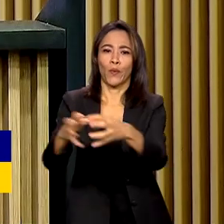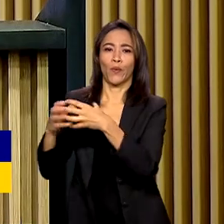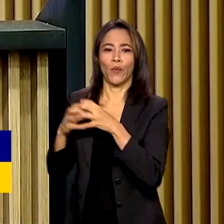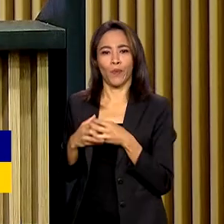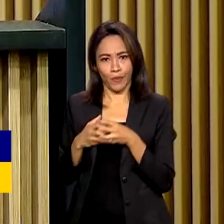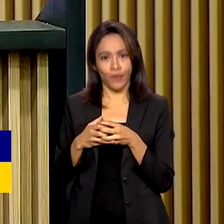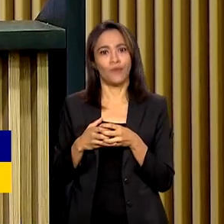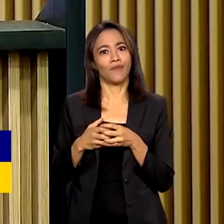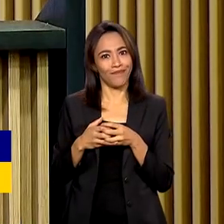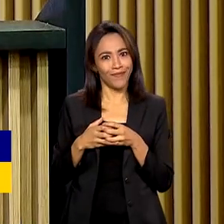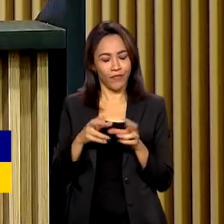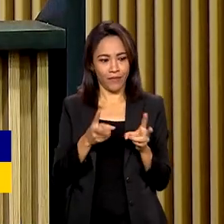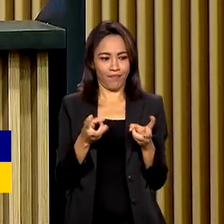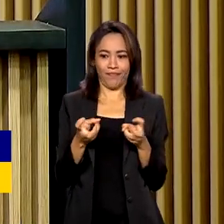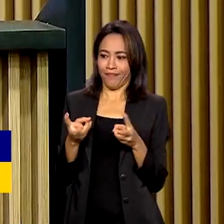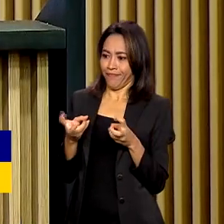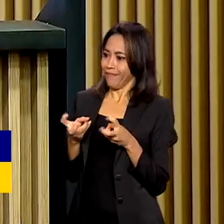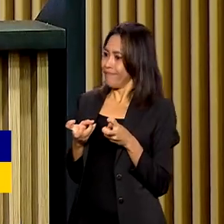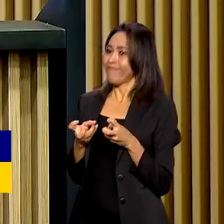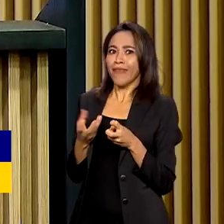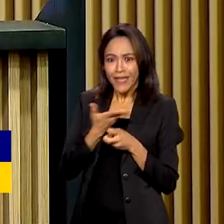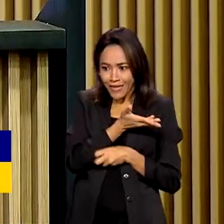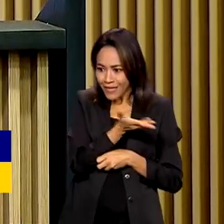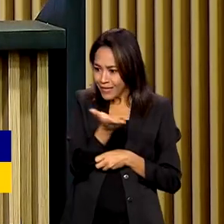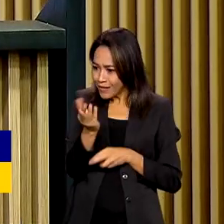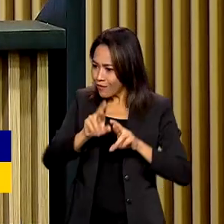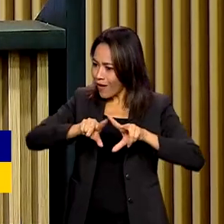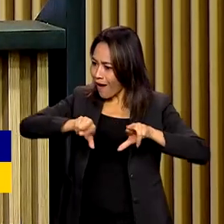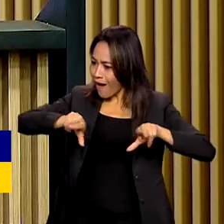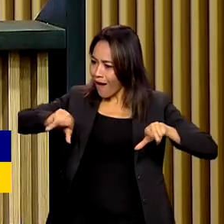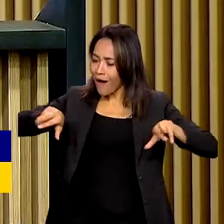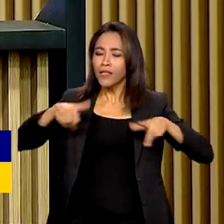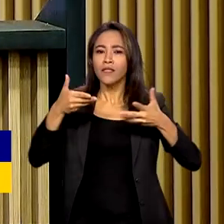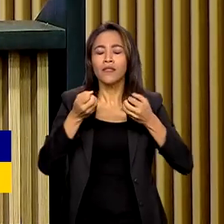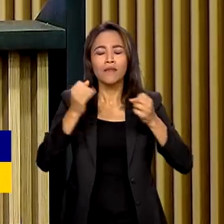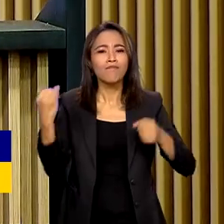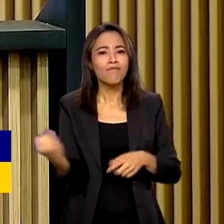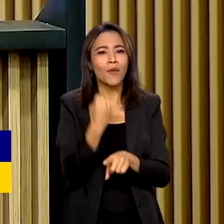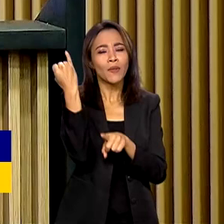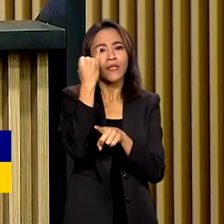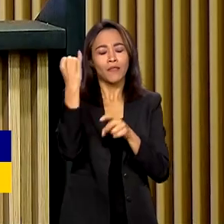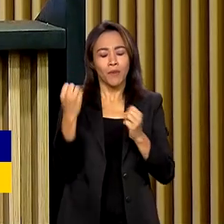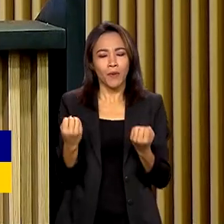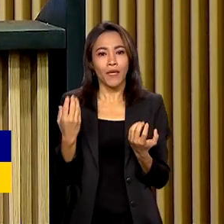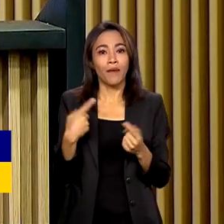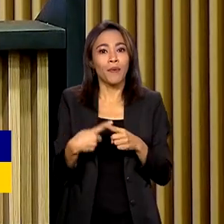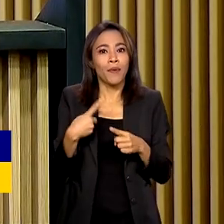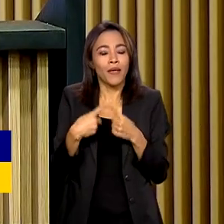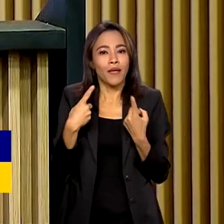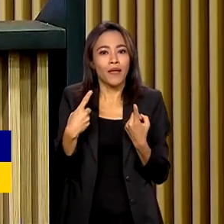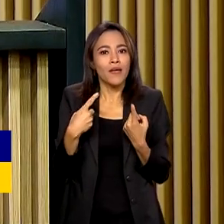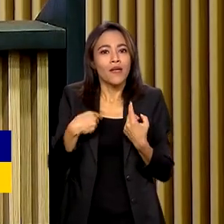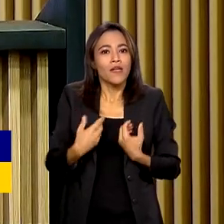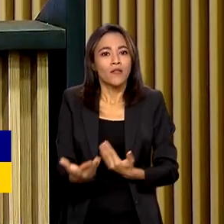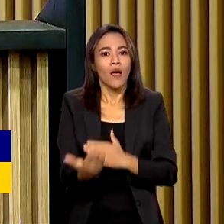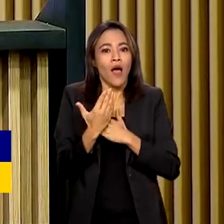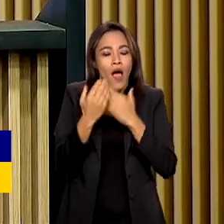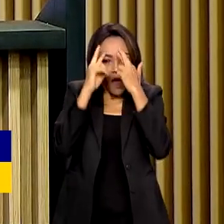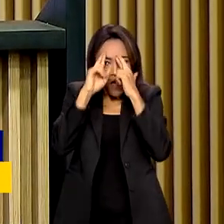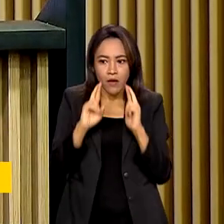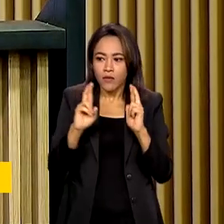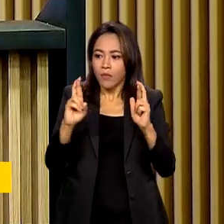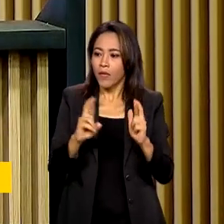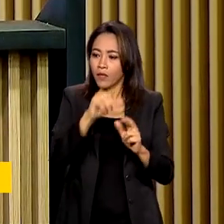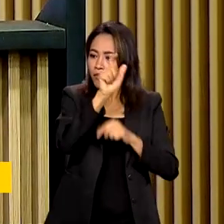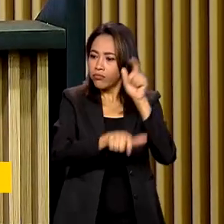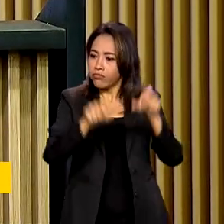Essa diversidade é importante, pois enriquece a nossa compreensão de mundo, promove o respeito pela diferença e